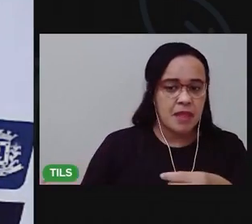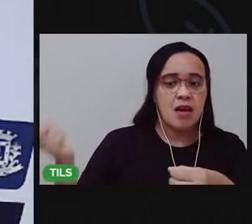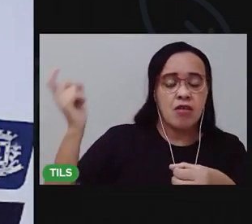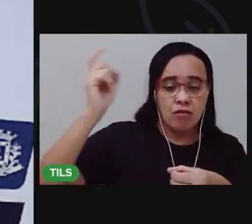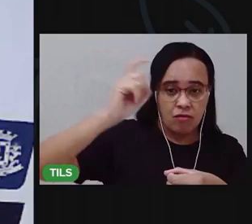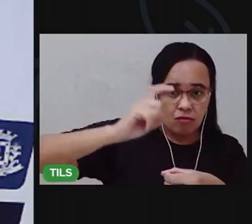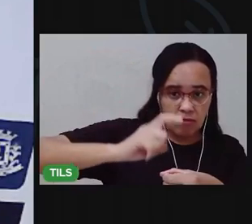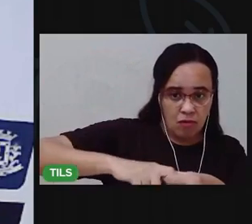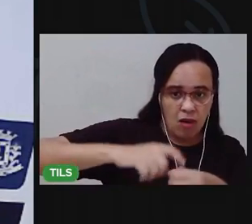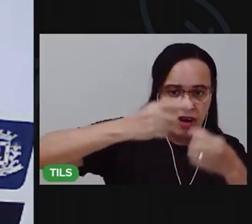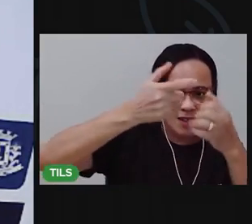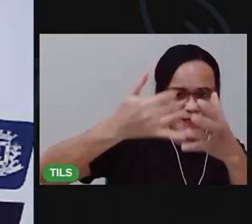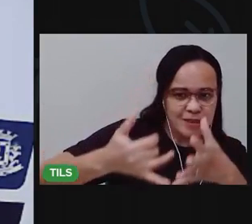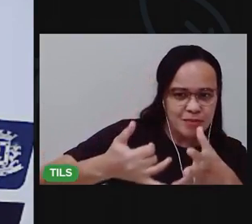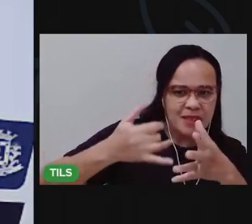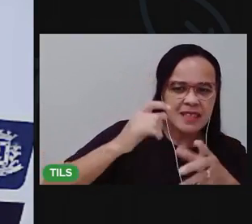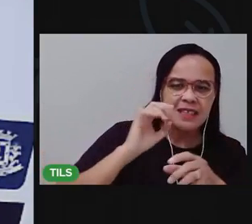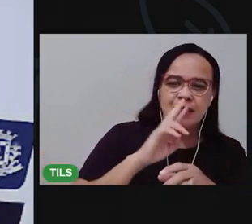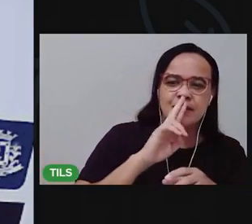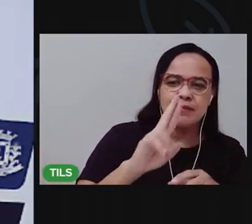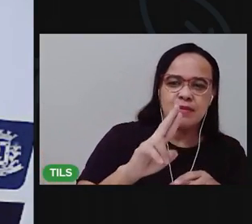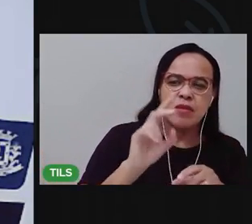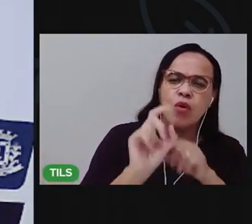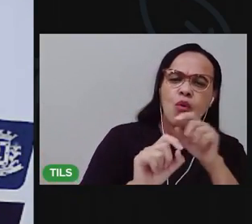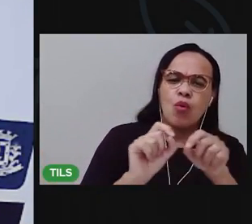dizer o que foi que eu fiz, tá bom?